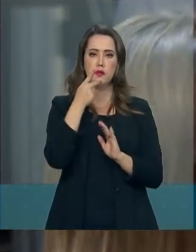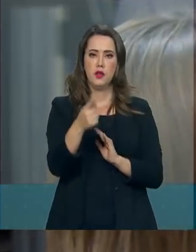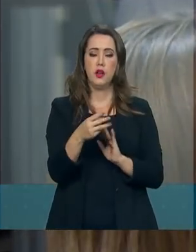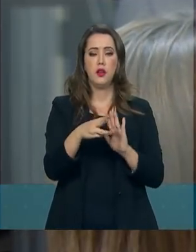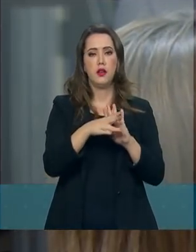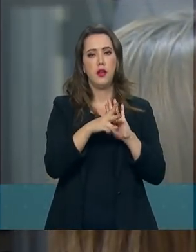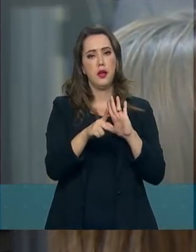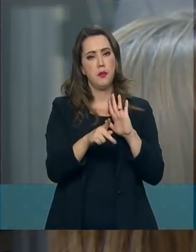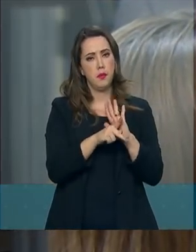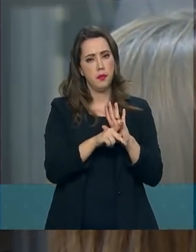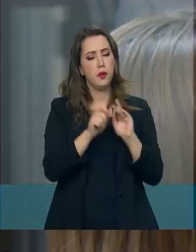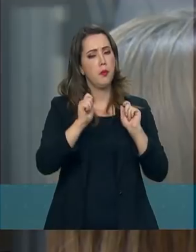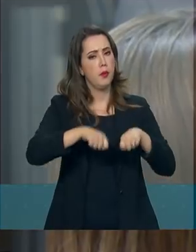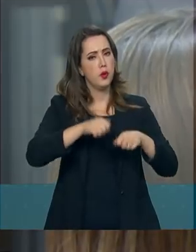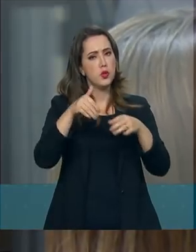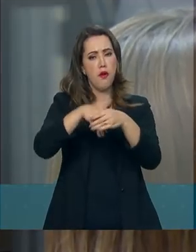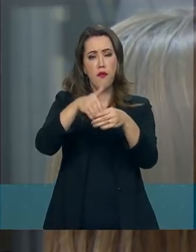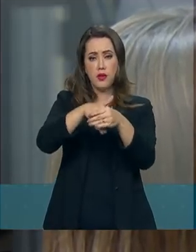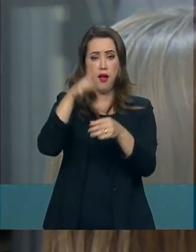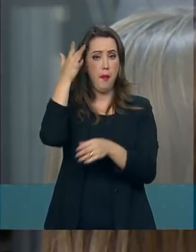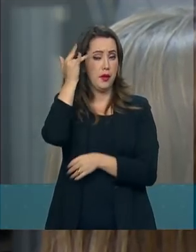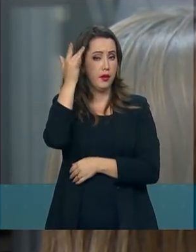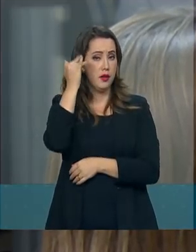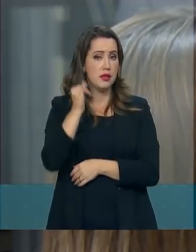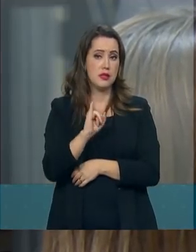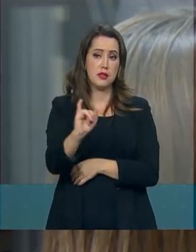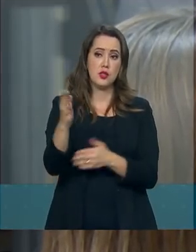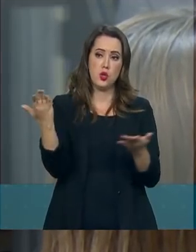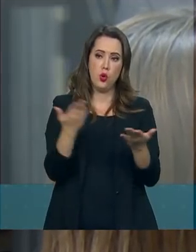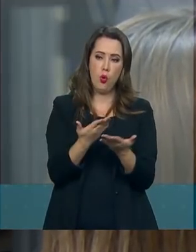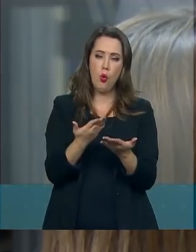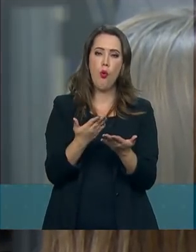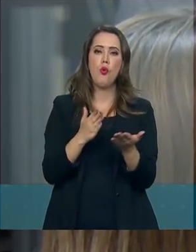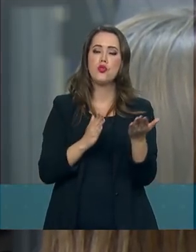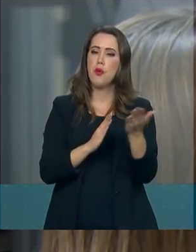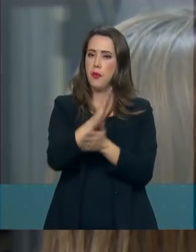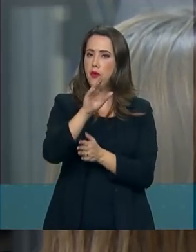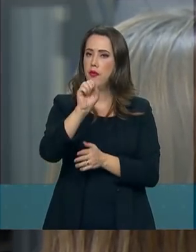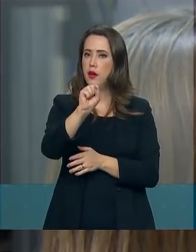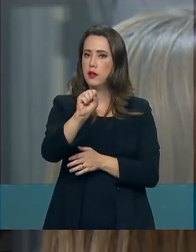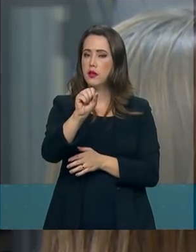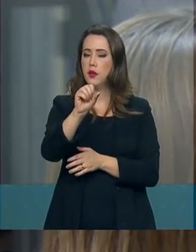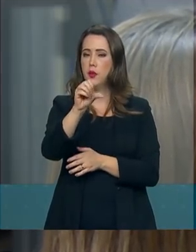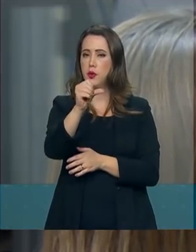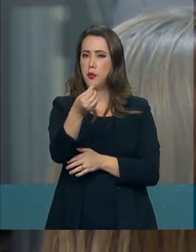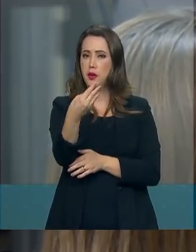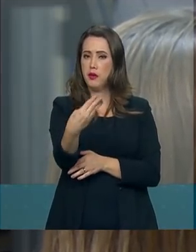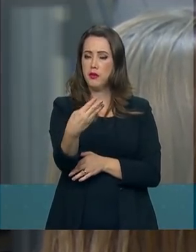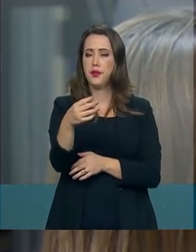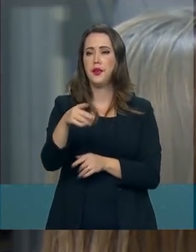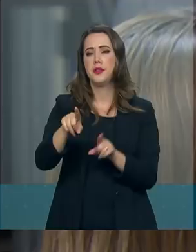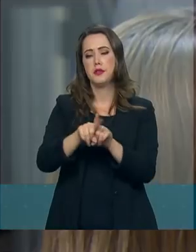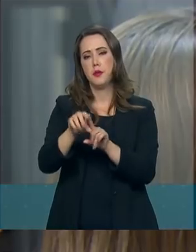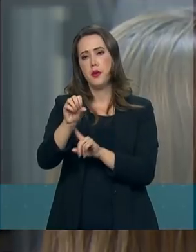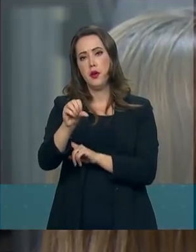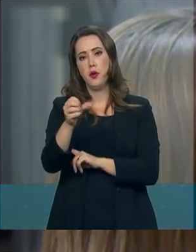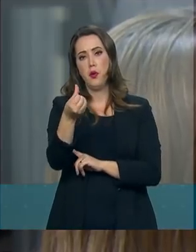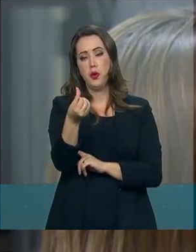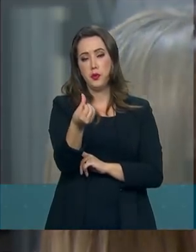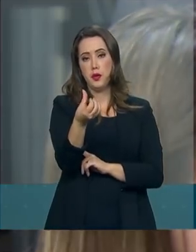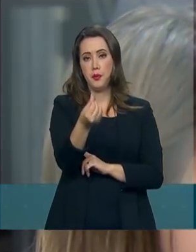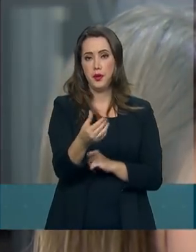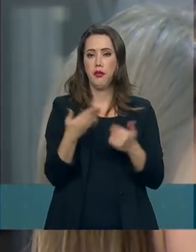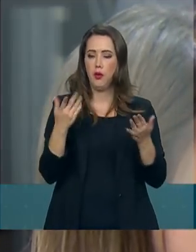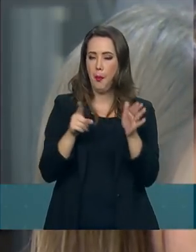MP 870 possa ser votada ainda amanhã, caso passe hoje a 863 e 866. Minha pergunta, então, nesse sentido, são duas. São duas